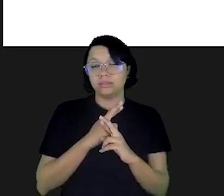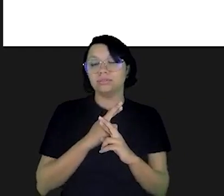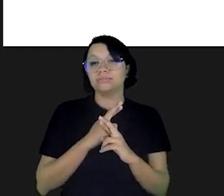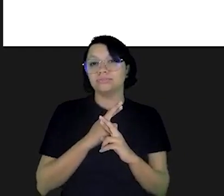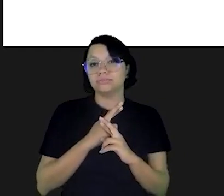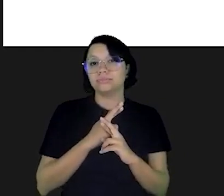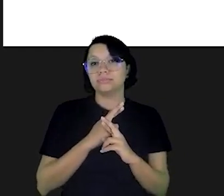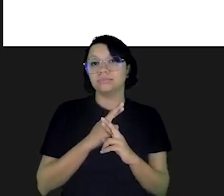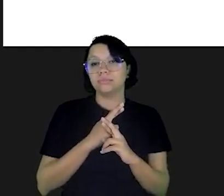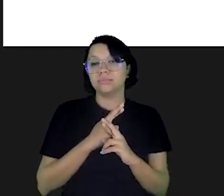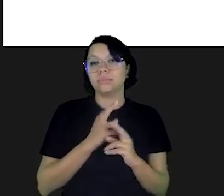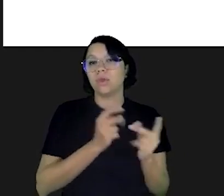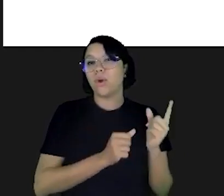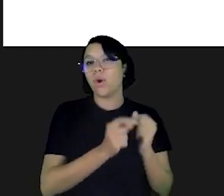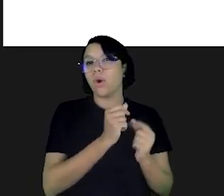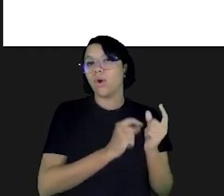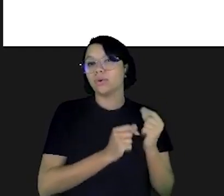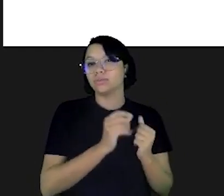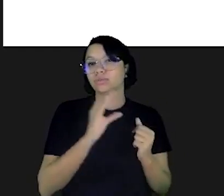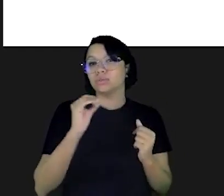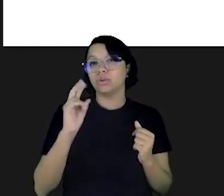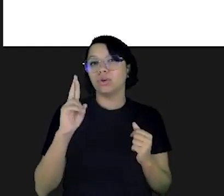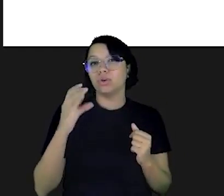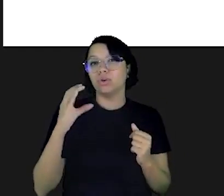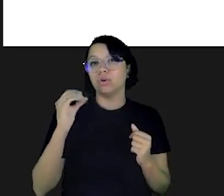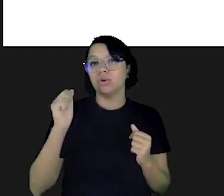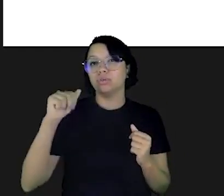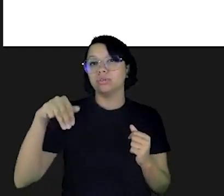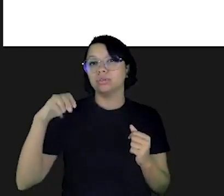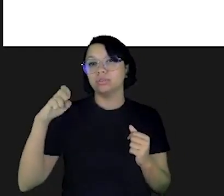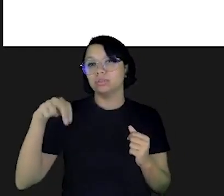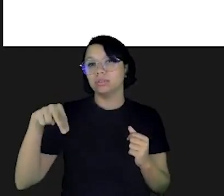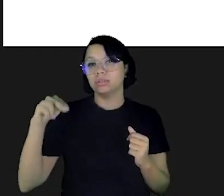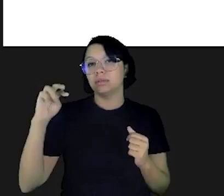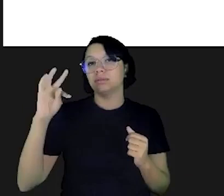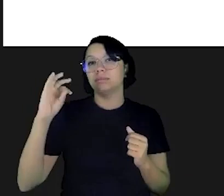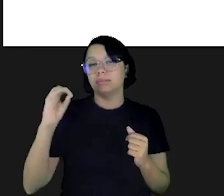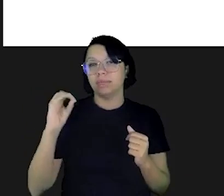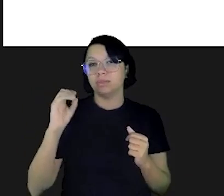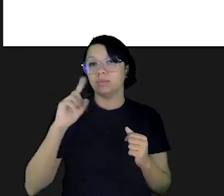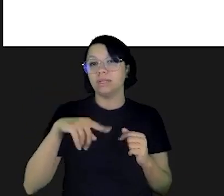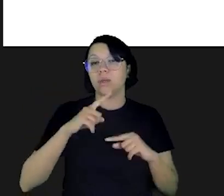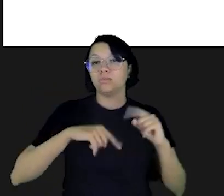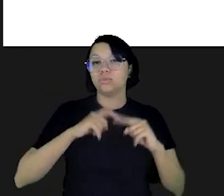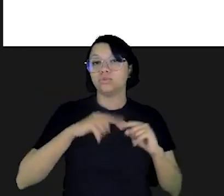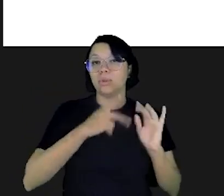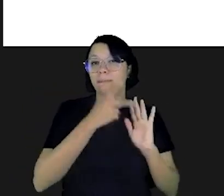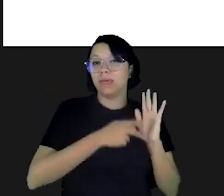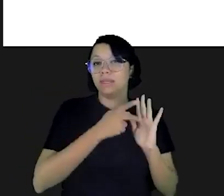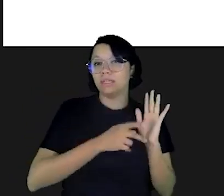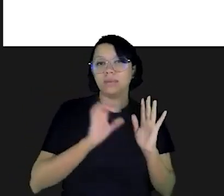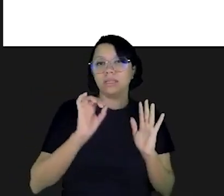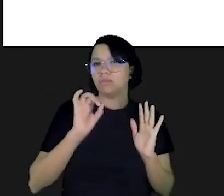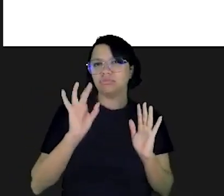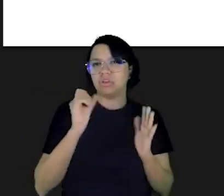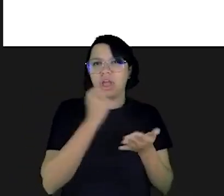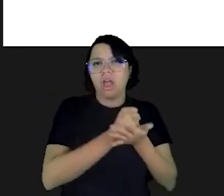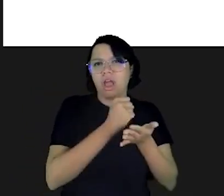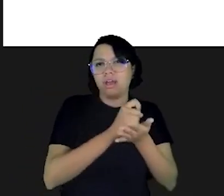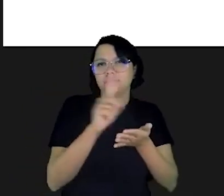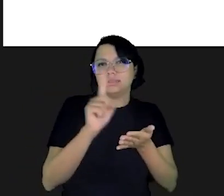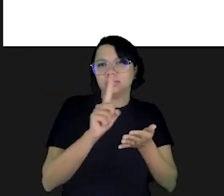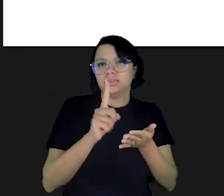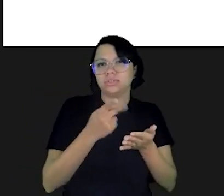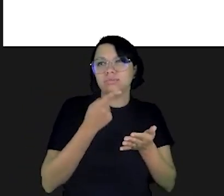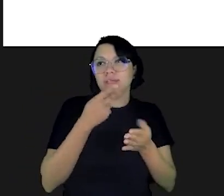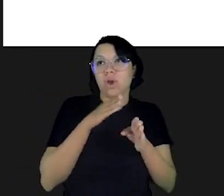associado está associado está ao orçamento o orçamento é um instrumento de planejamento ele não é